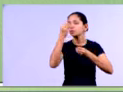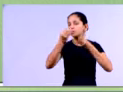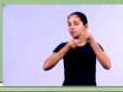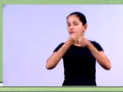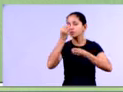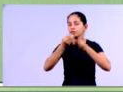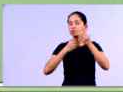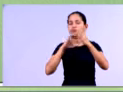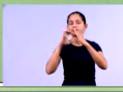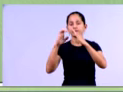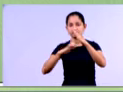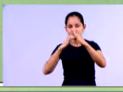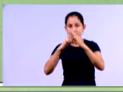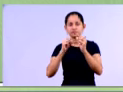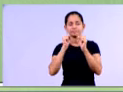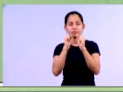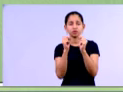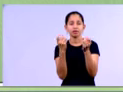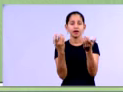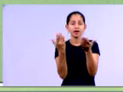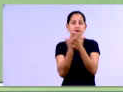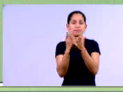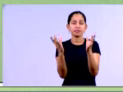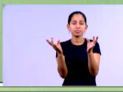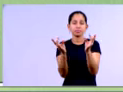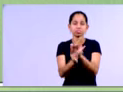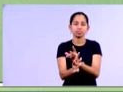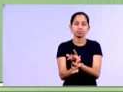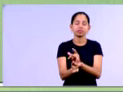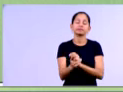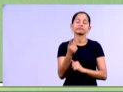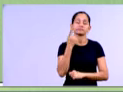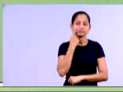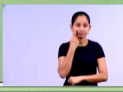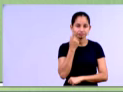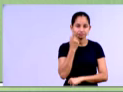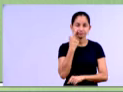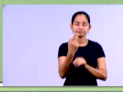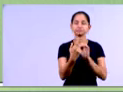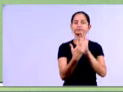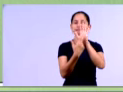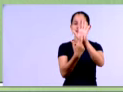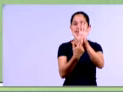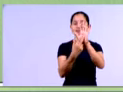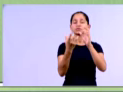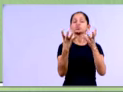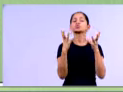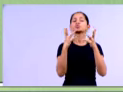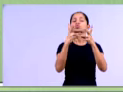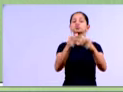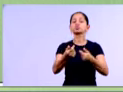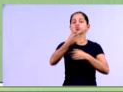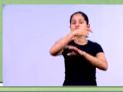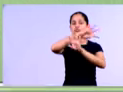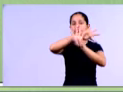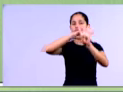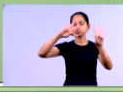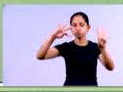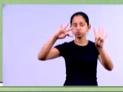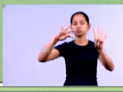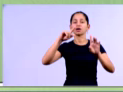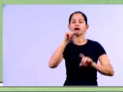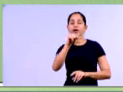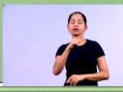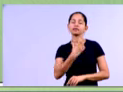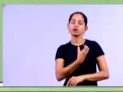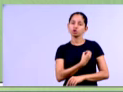modelo de Kennedy, né, que nós aprendemos. Então, considerando aí as demonstrações financeiras a seguir, pede-se para calcular o índice de previsão